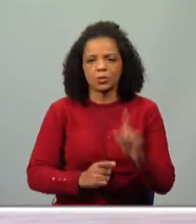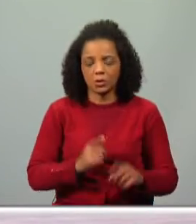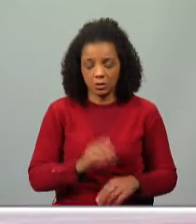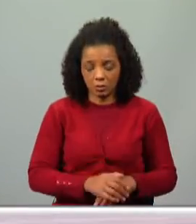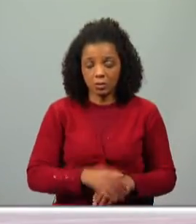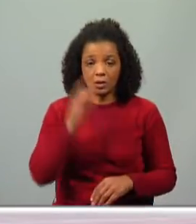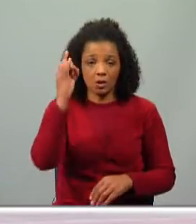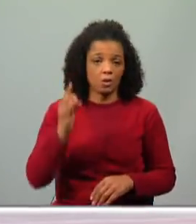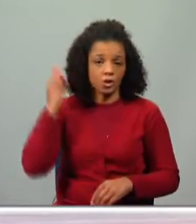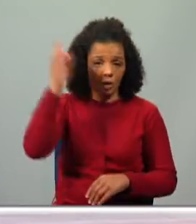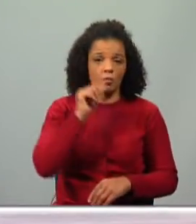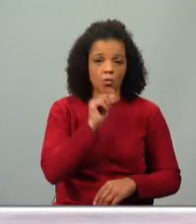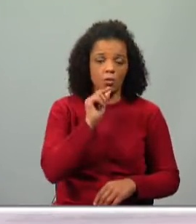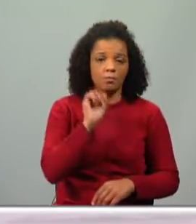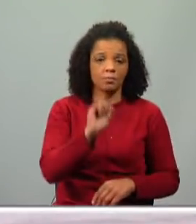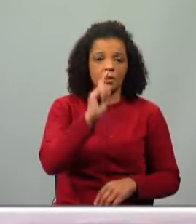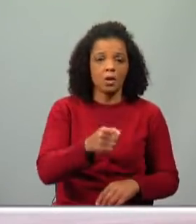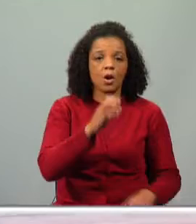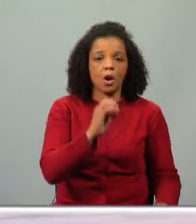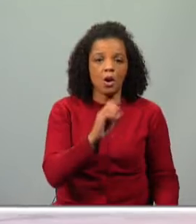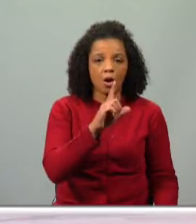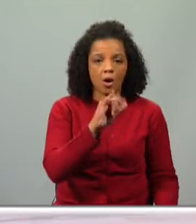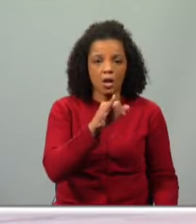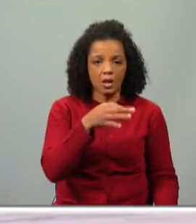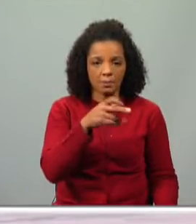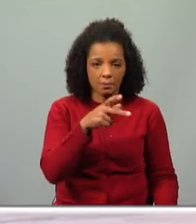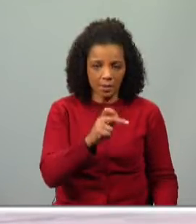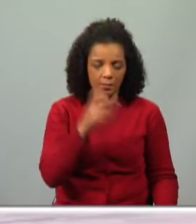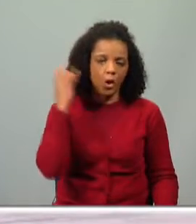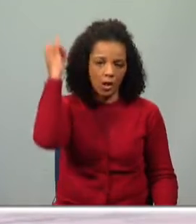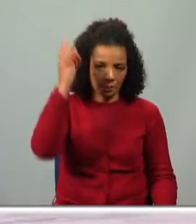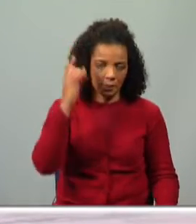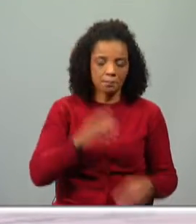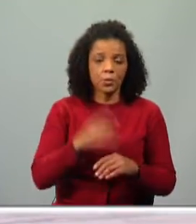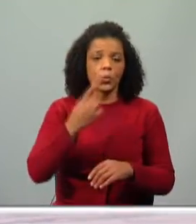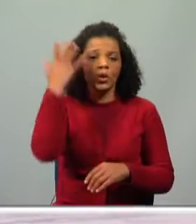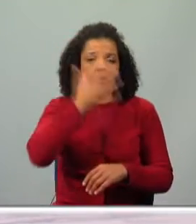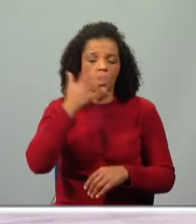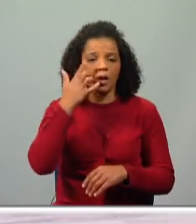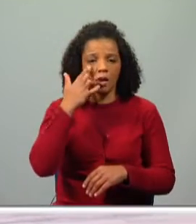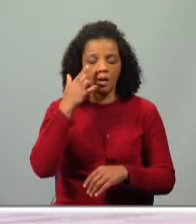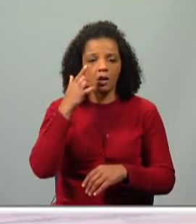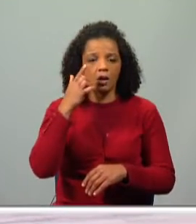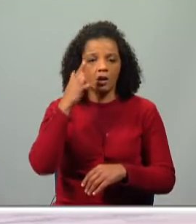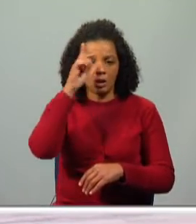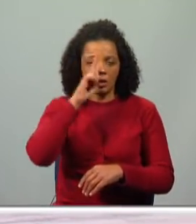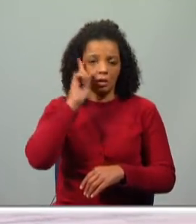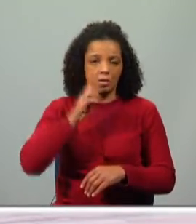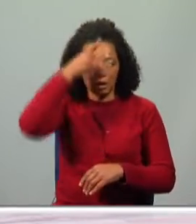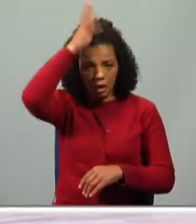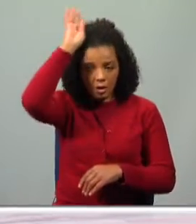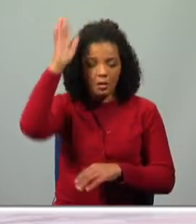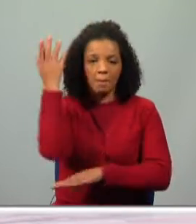a conhecer a girafa, que se chama Olímpia, e que ela, um dia, conhece uma galinha do mato, que